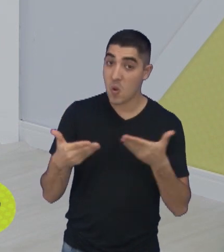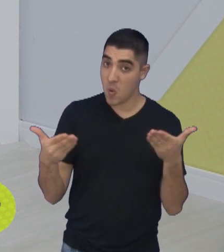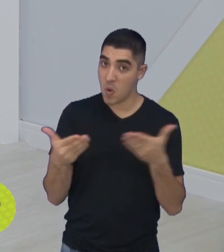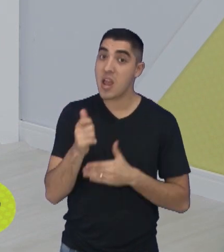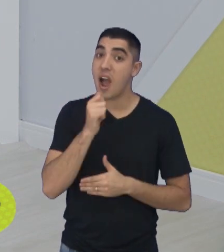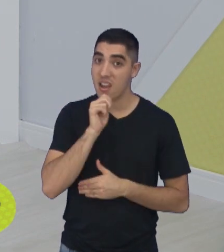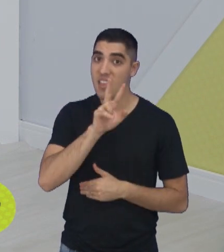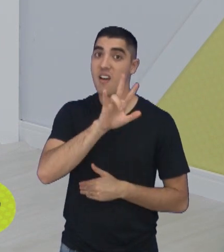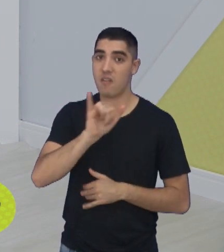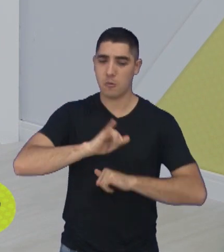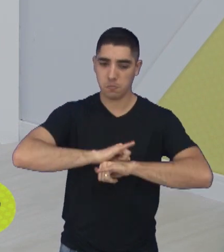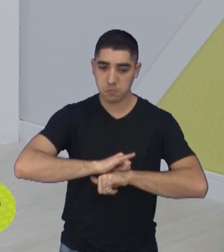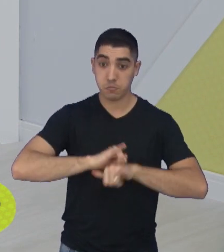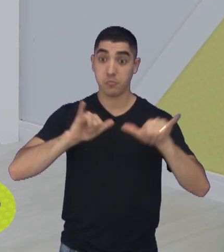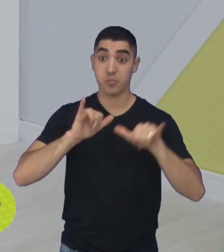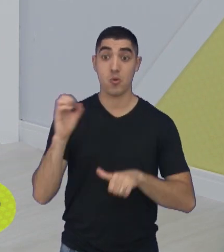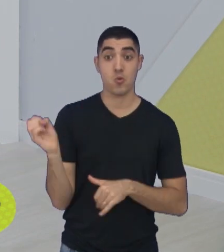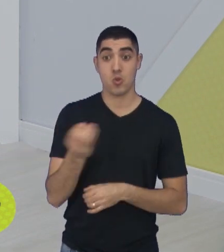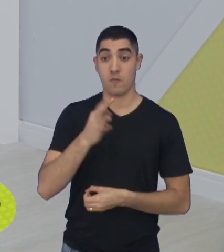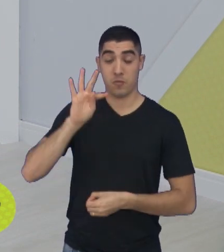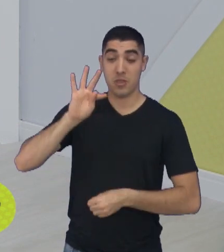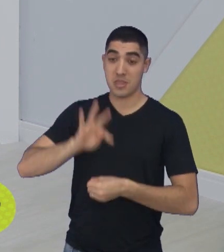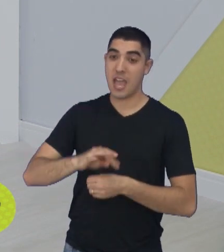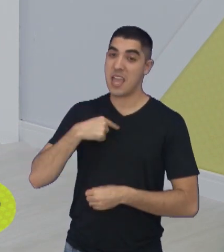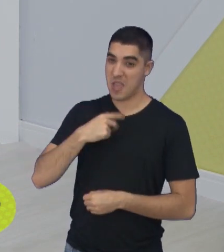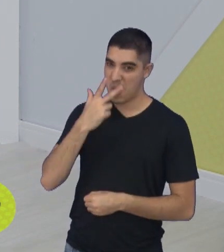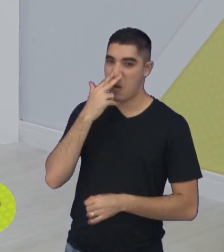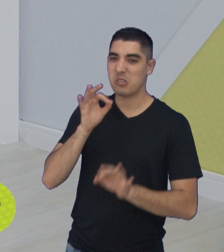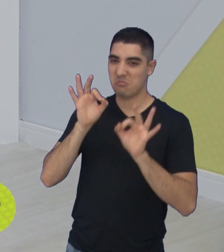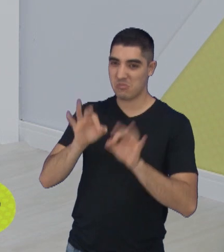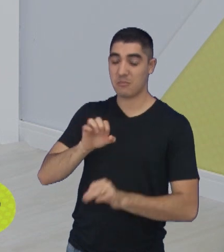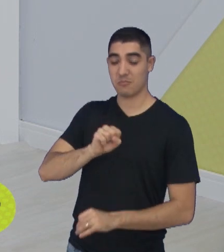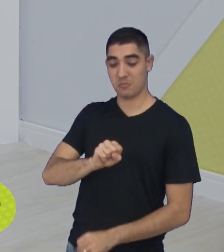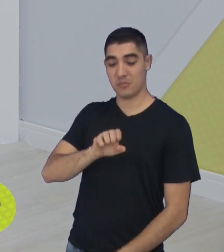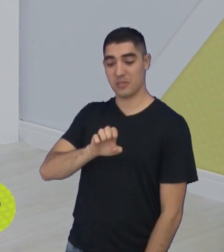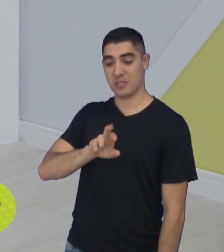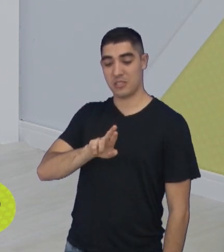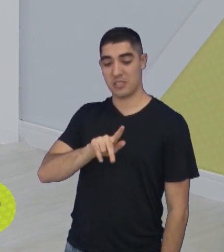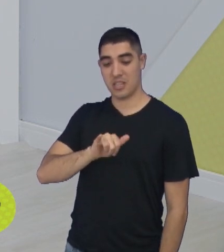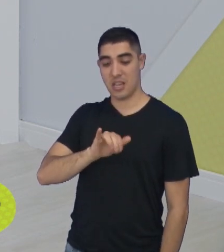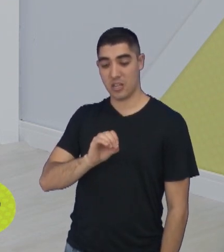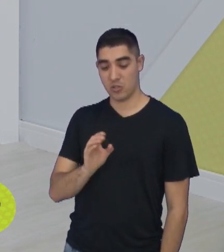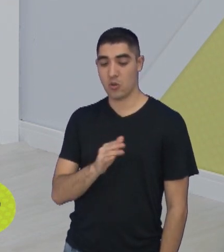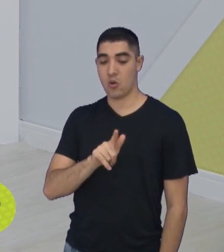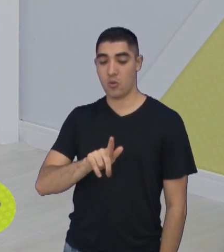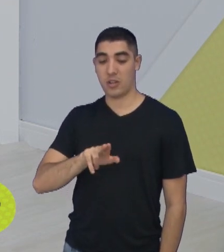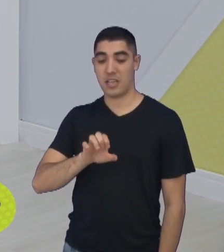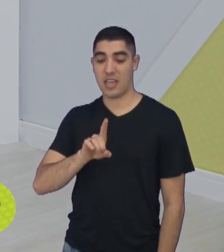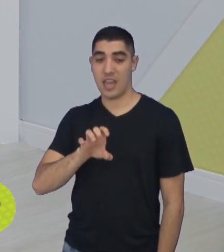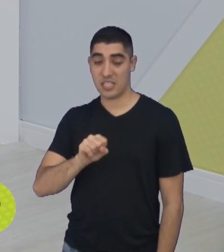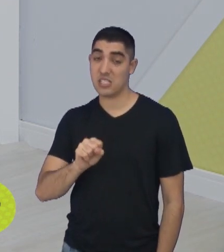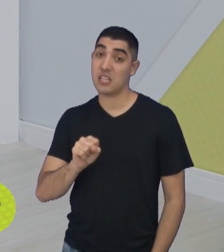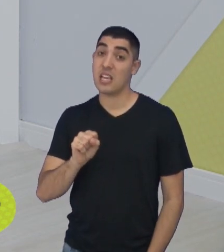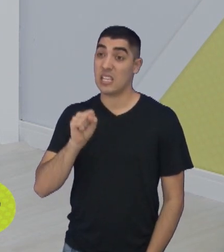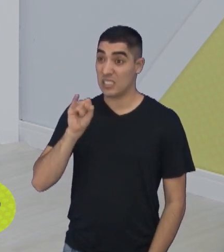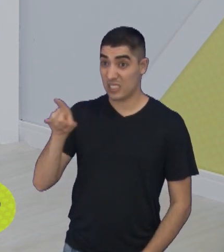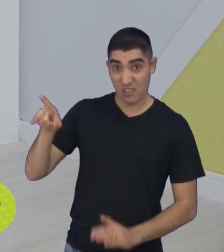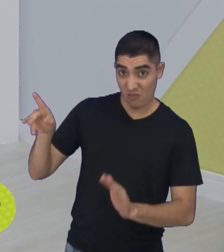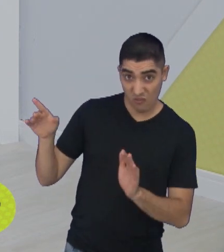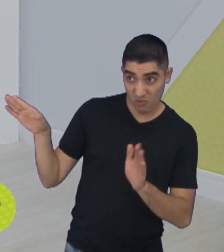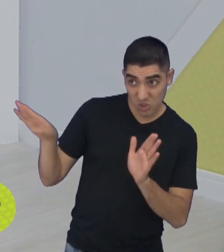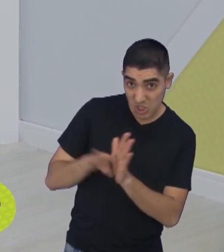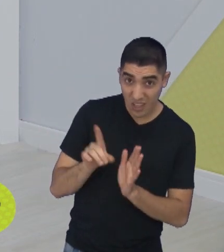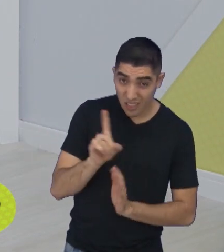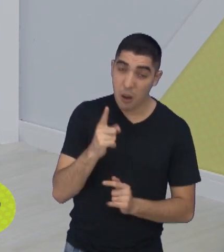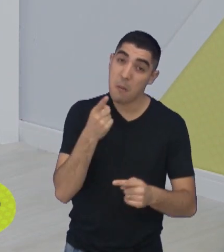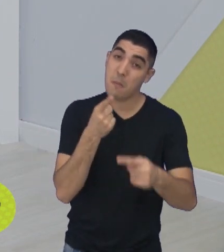técnico do São José, deve ser anunciado, e eu aposto no Sérgio Guedes, só não vem, se tiver algum detalhe muito forte, para que ele não assine com o São